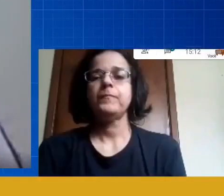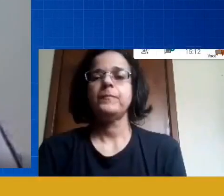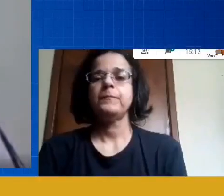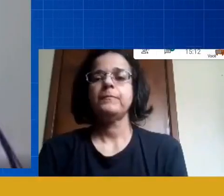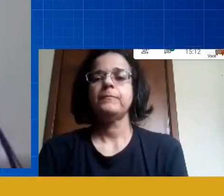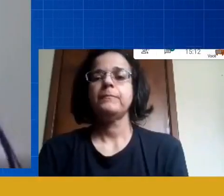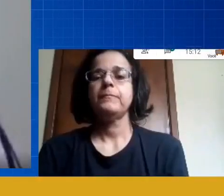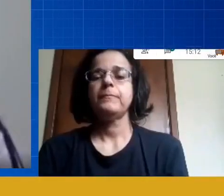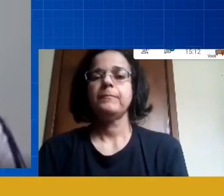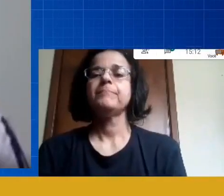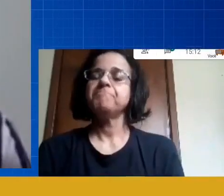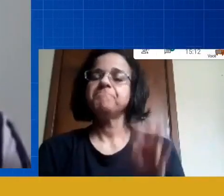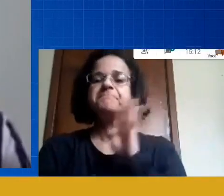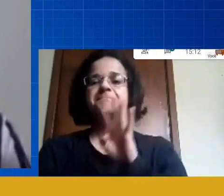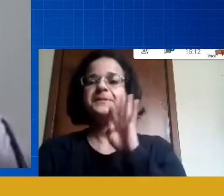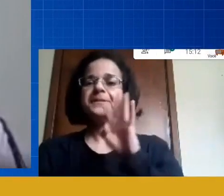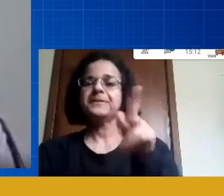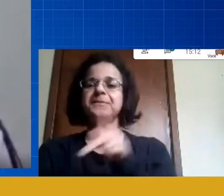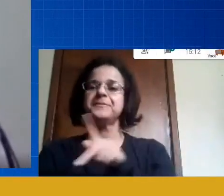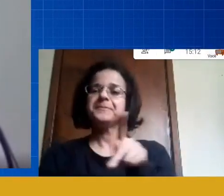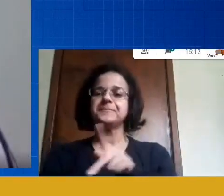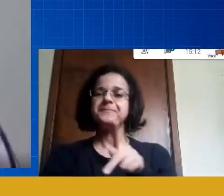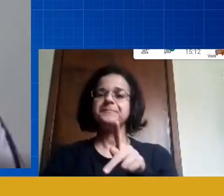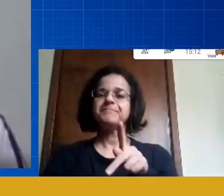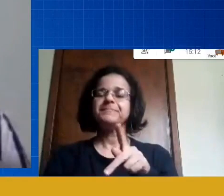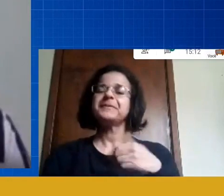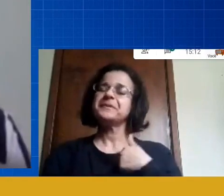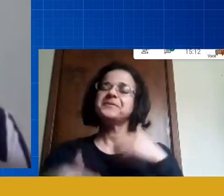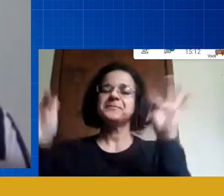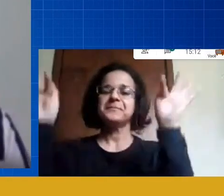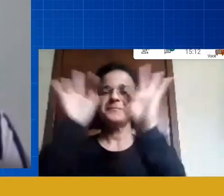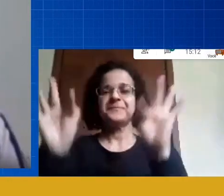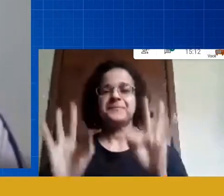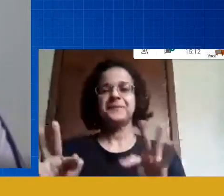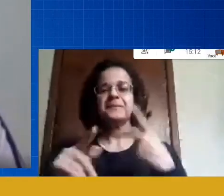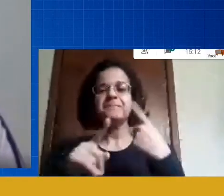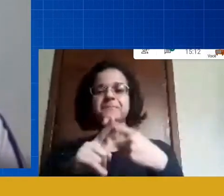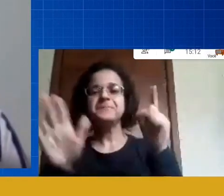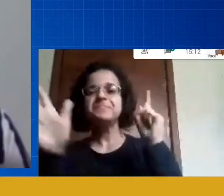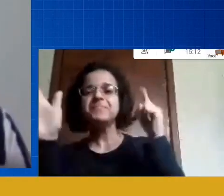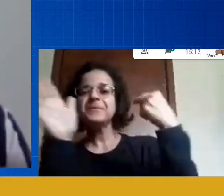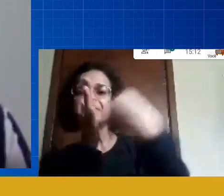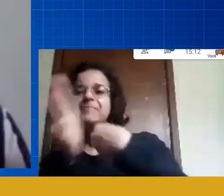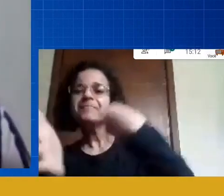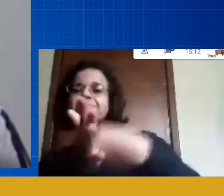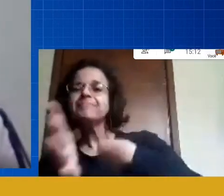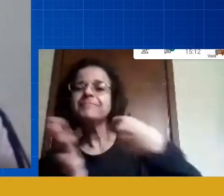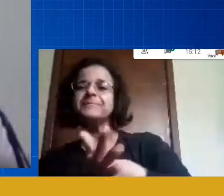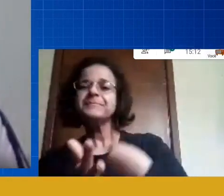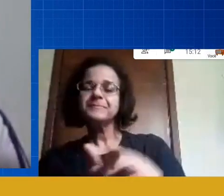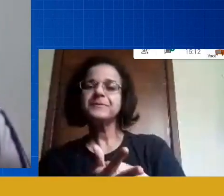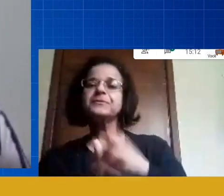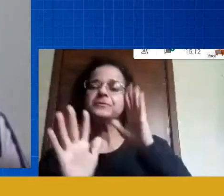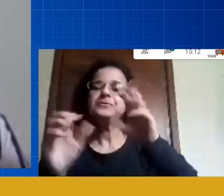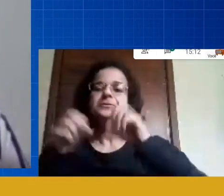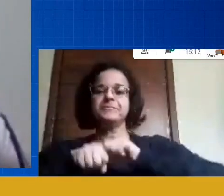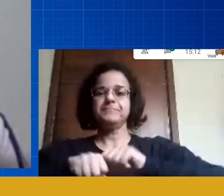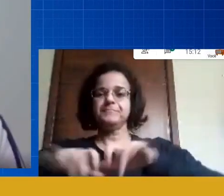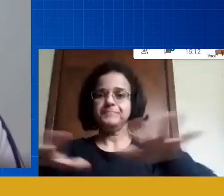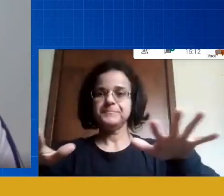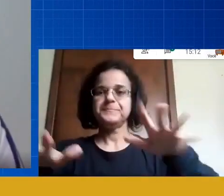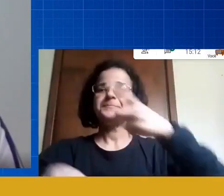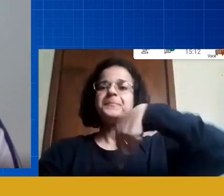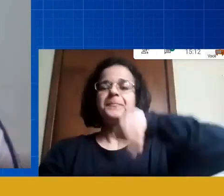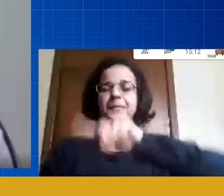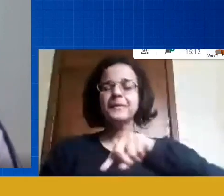muito bacana professor eu estou muito feliz porque algumas perguntas que chegaram para nós e que eu compartilhei com vocês né Vicente